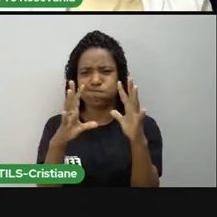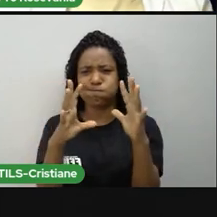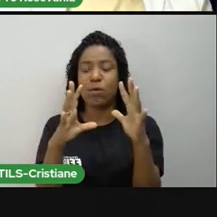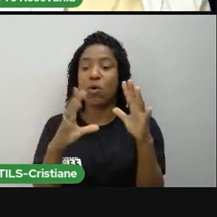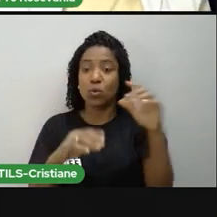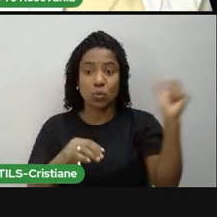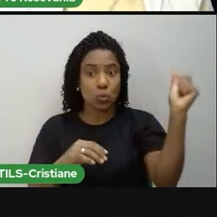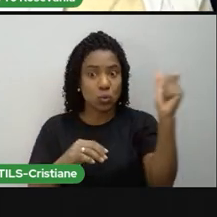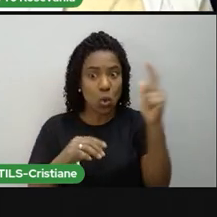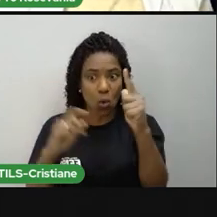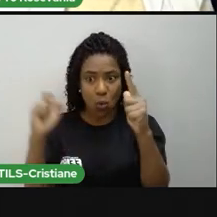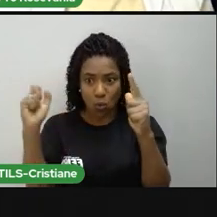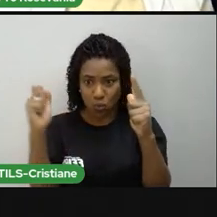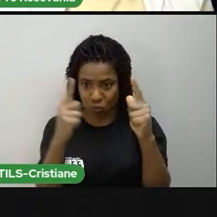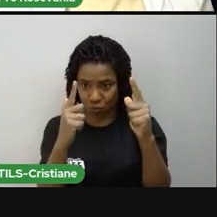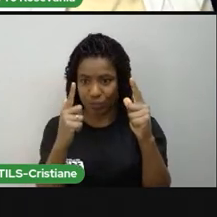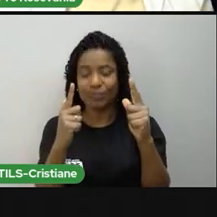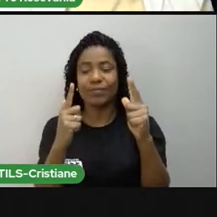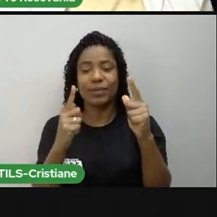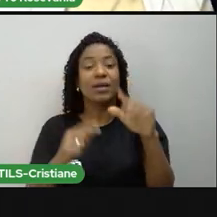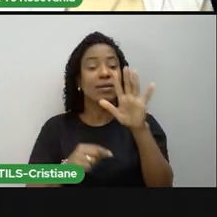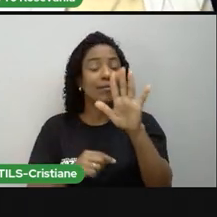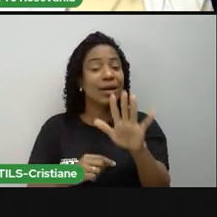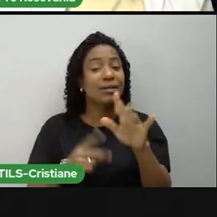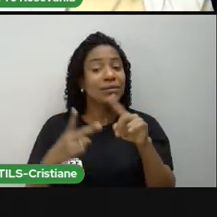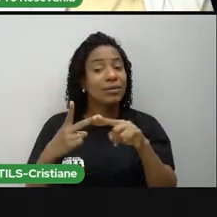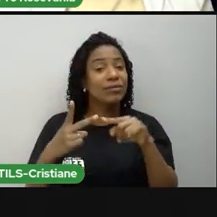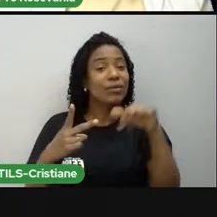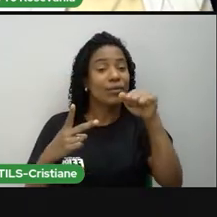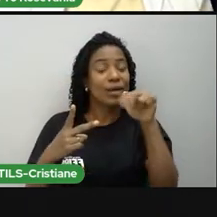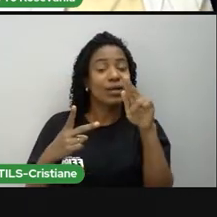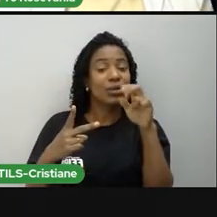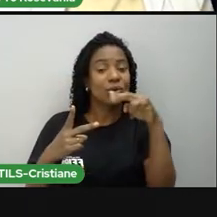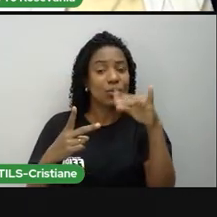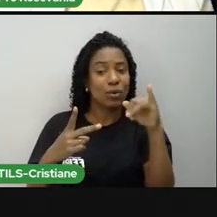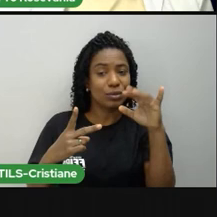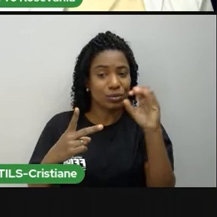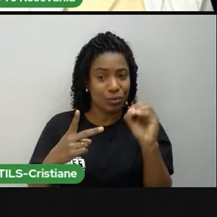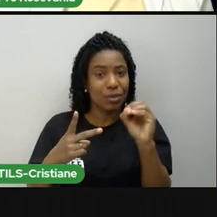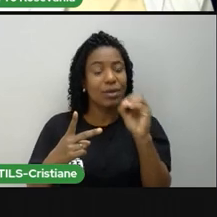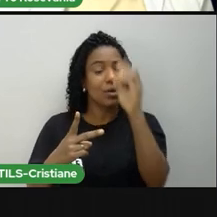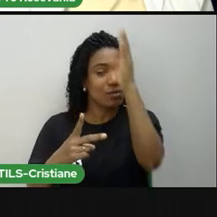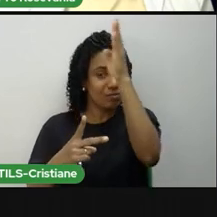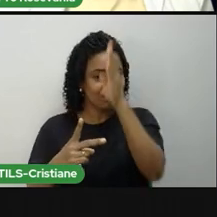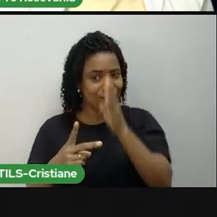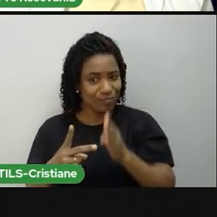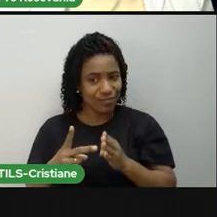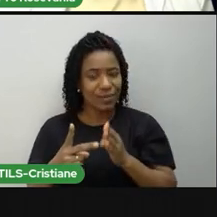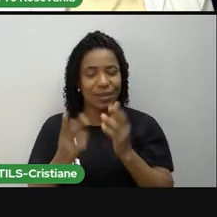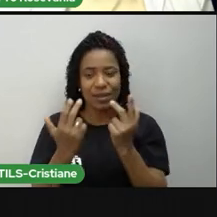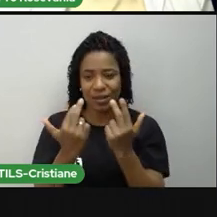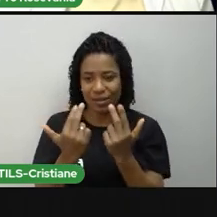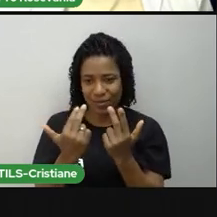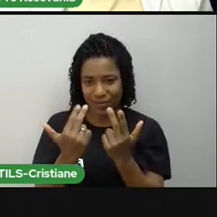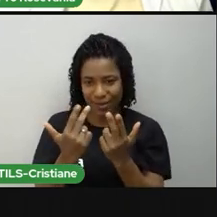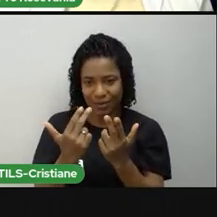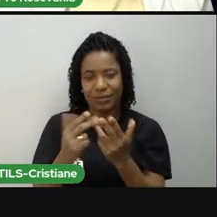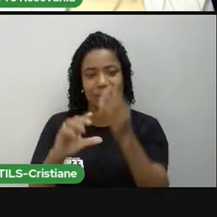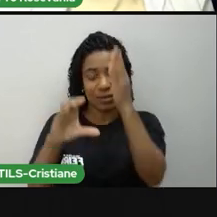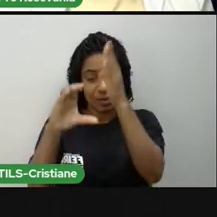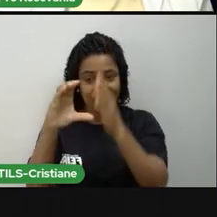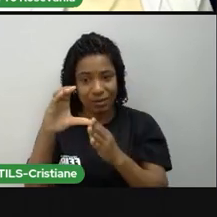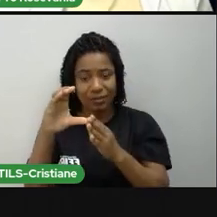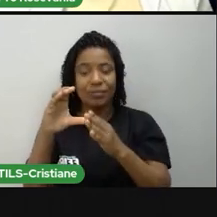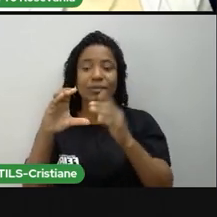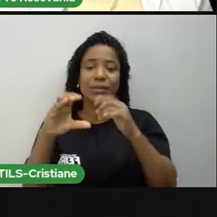máxima do sol. E quando a gente fala de equinócio, é iluminação igual. Aqui, a gente vai ter um momento